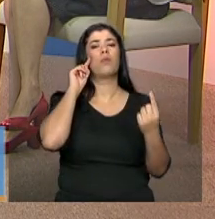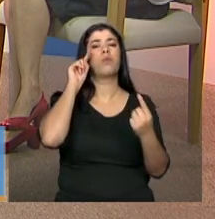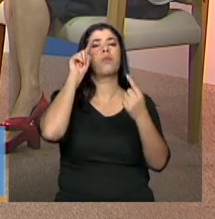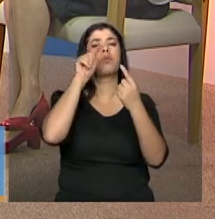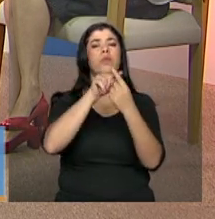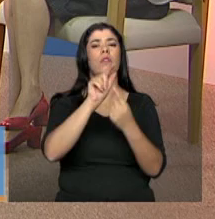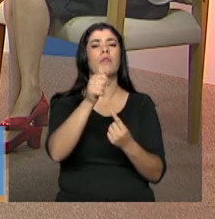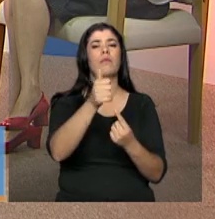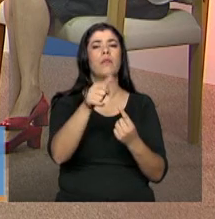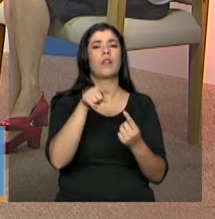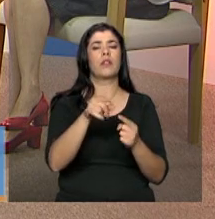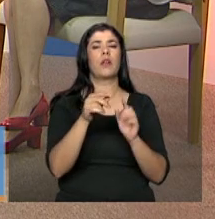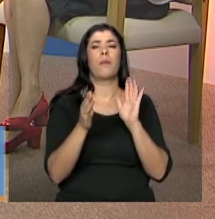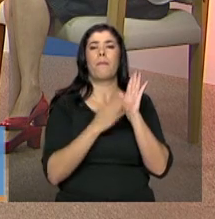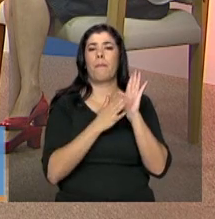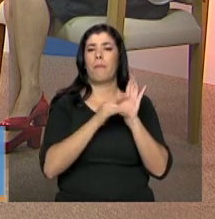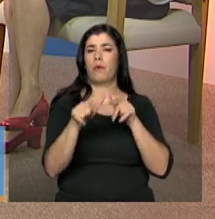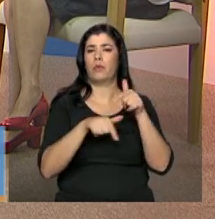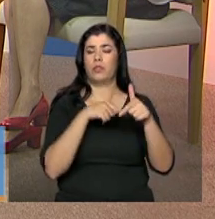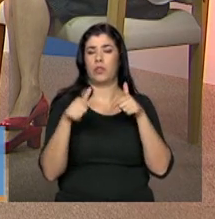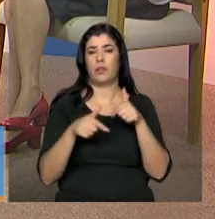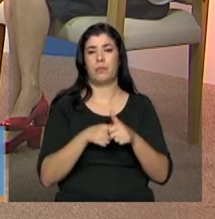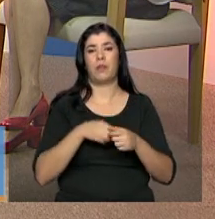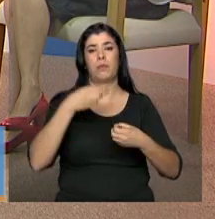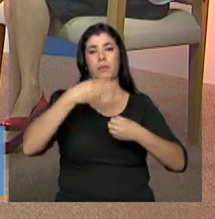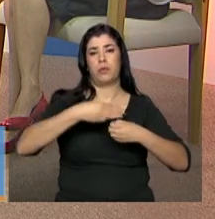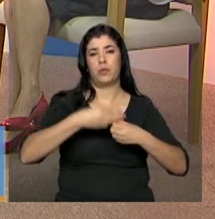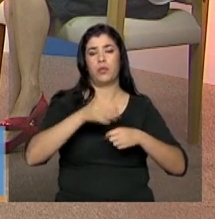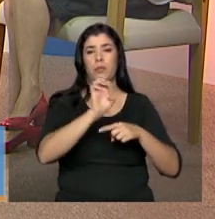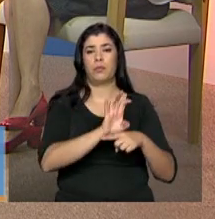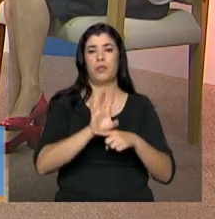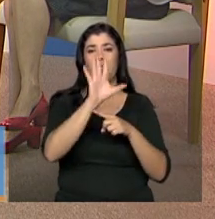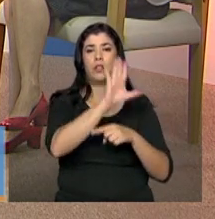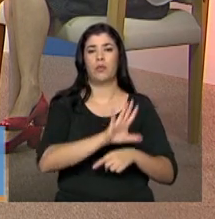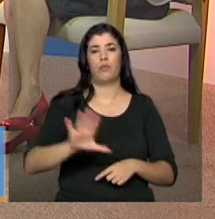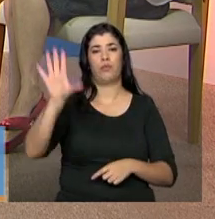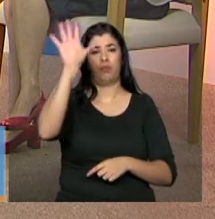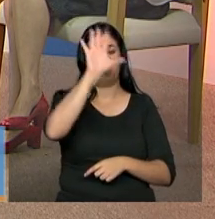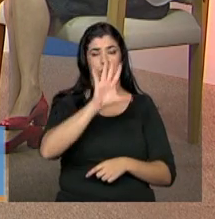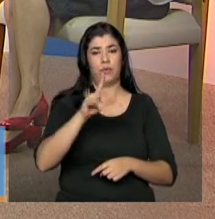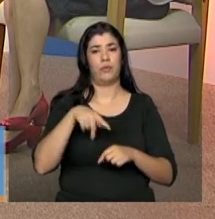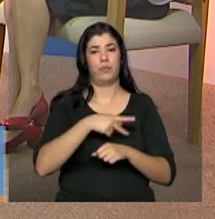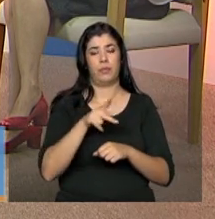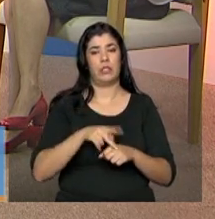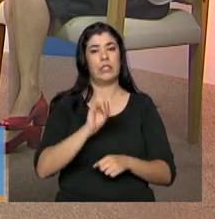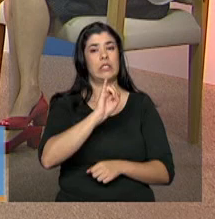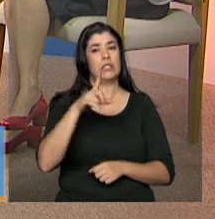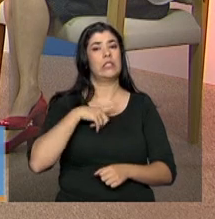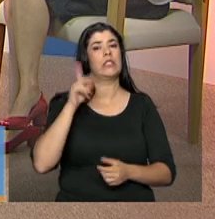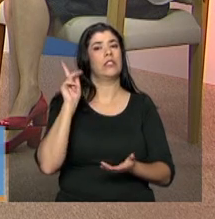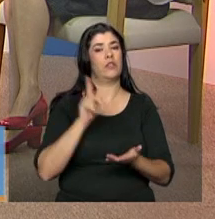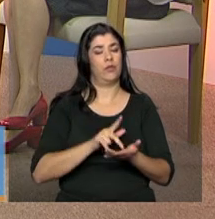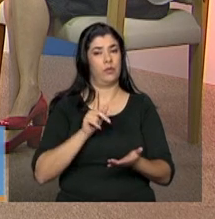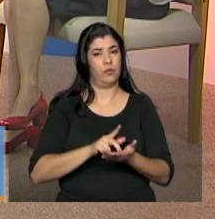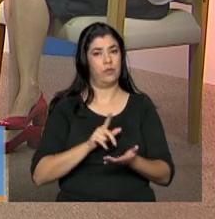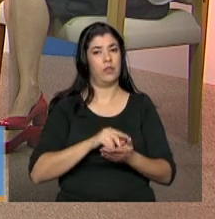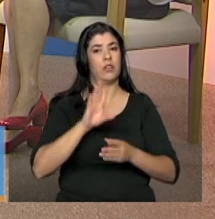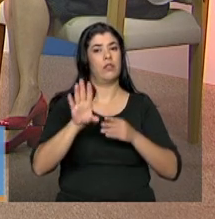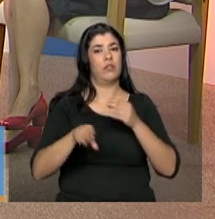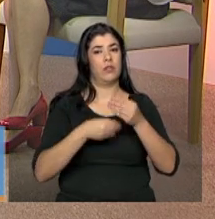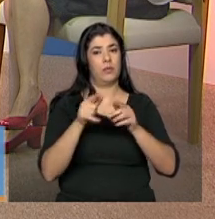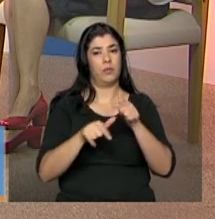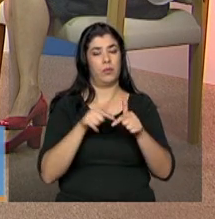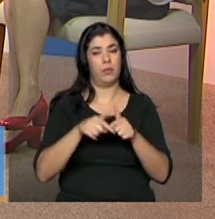planejadas e colocadas para município, Estado e União, de fato estão sendo executadas, estão sendo implementadas.